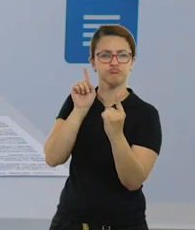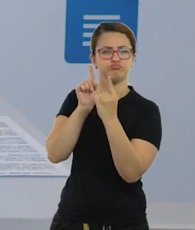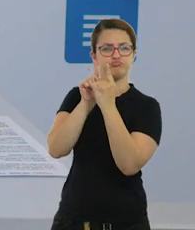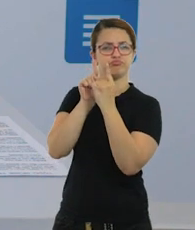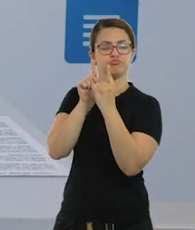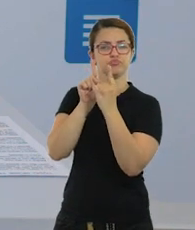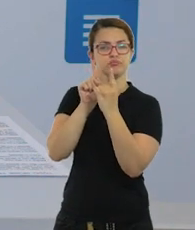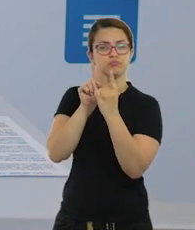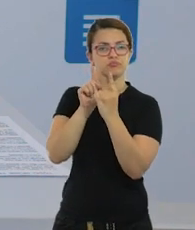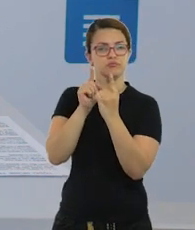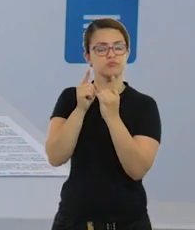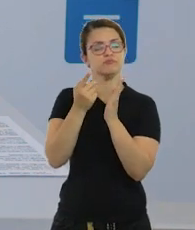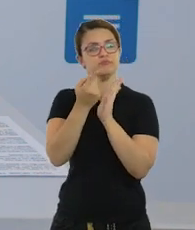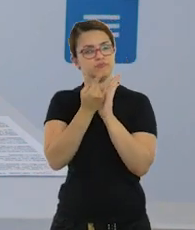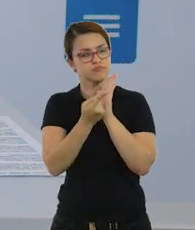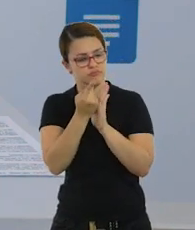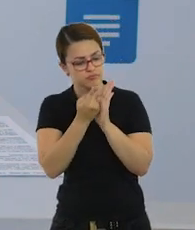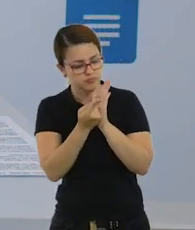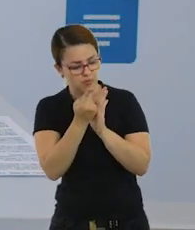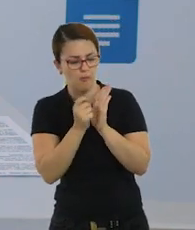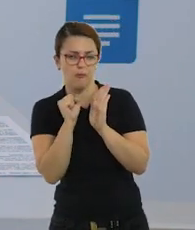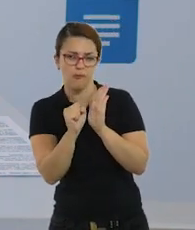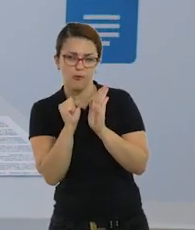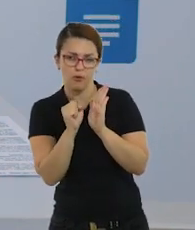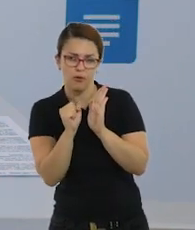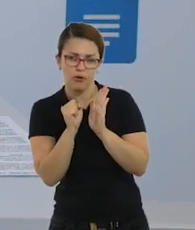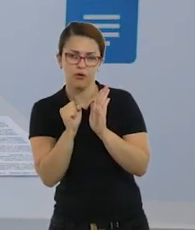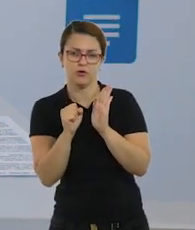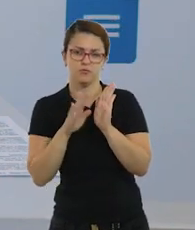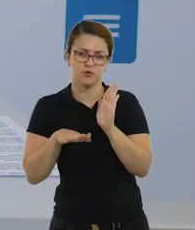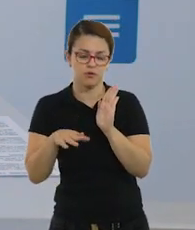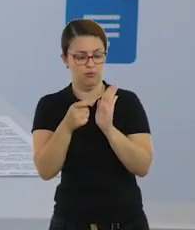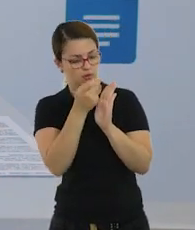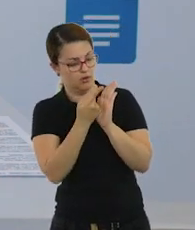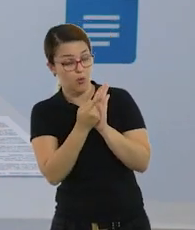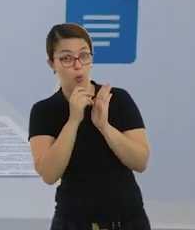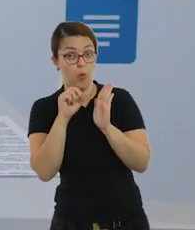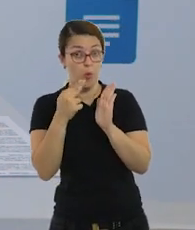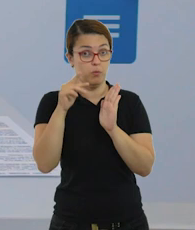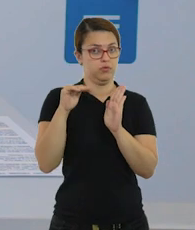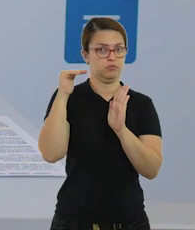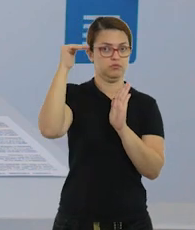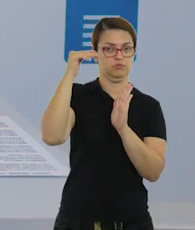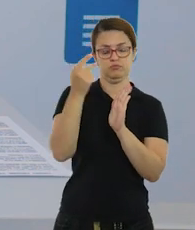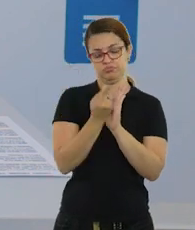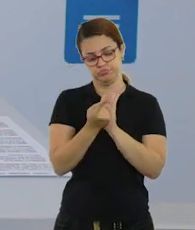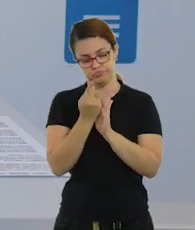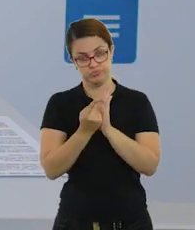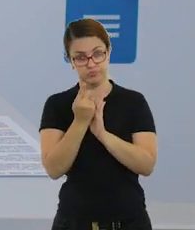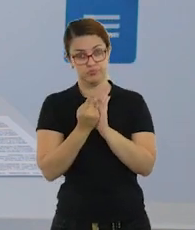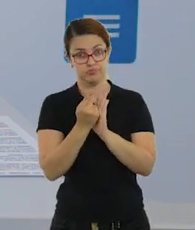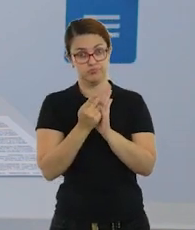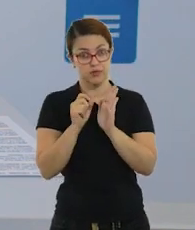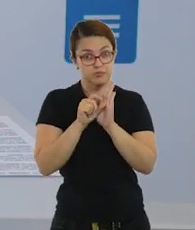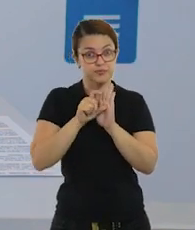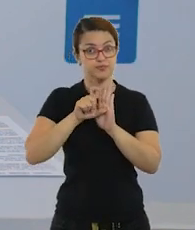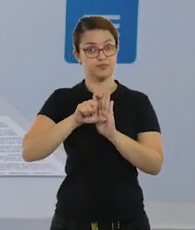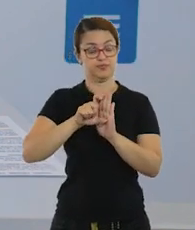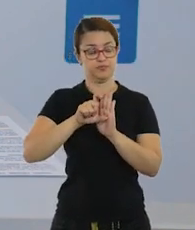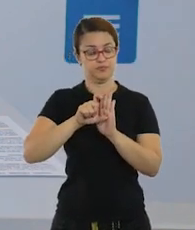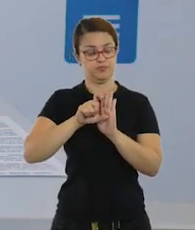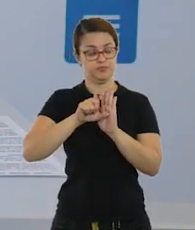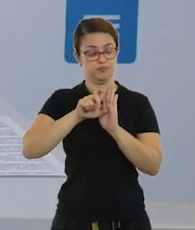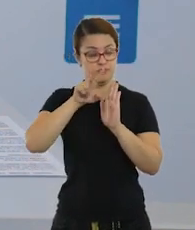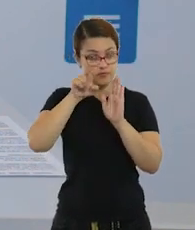desenhadas, pode ser pela criança ou pelo adulto mesmo, mas grande, que seja de